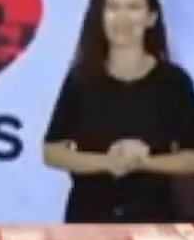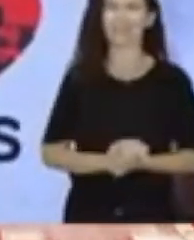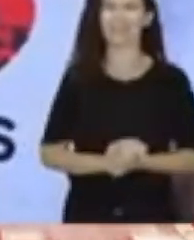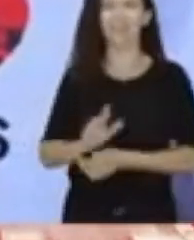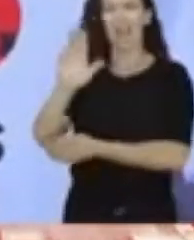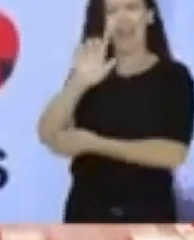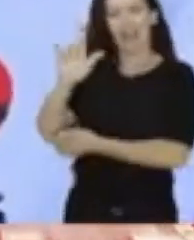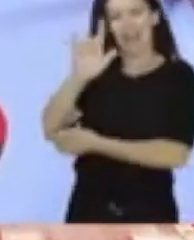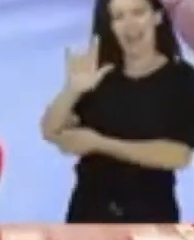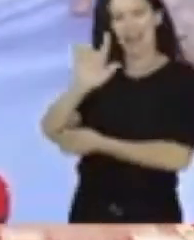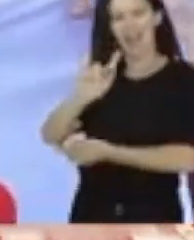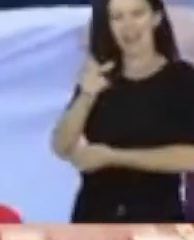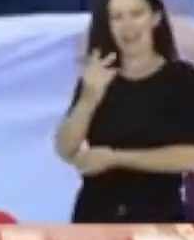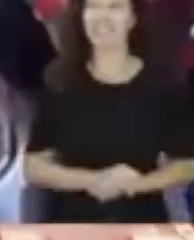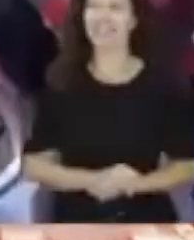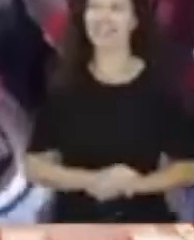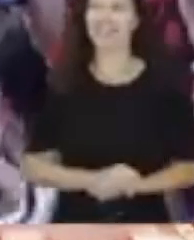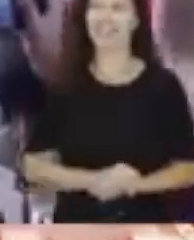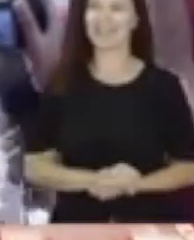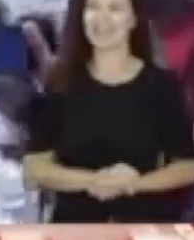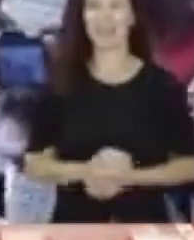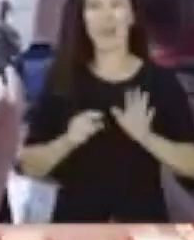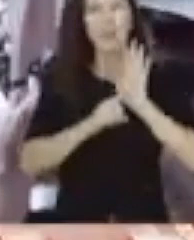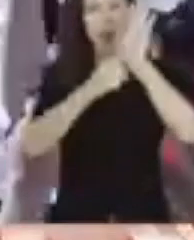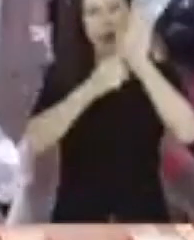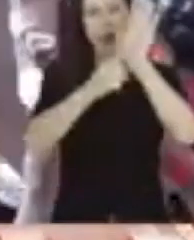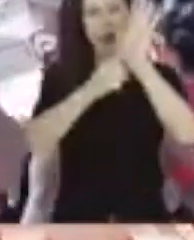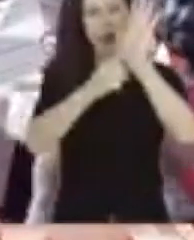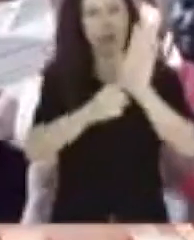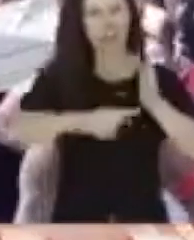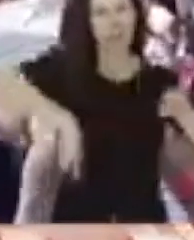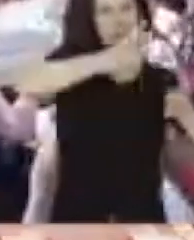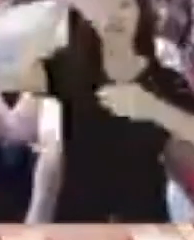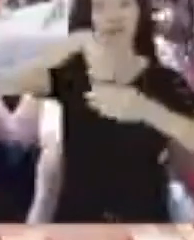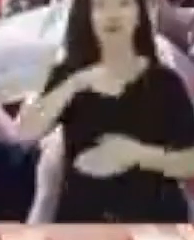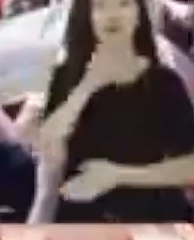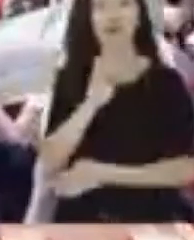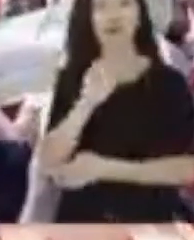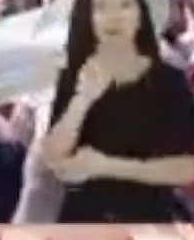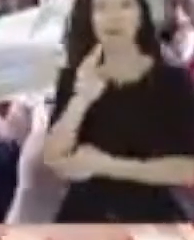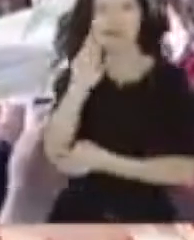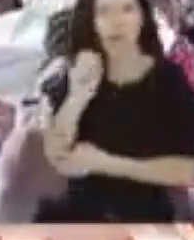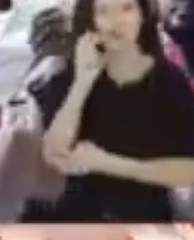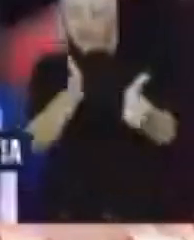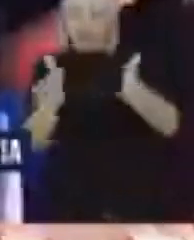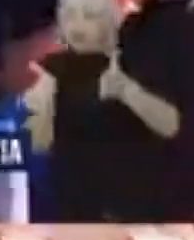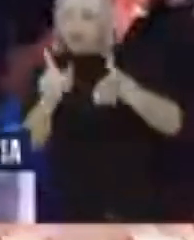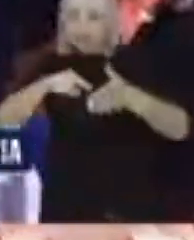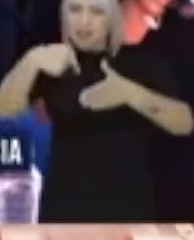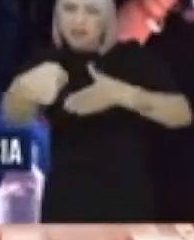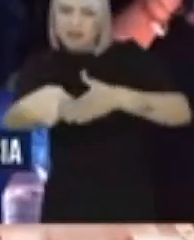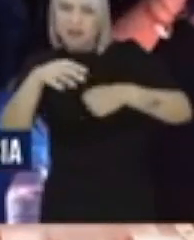bater no Bolsonaro. Então ele tem insistido nisso. É uma frente ampla pela democracia, é o mesmo discurso do Alckmin, e uma frente